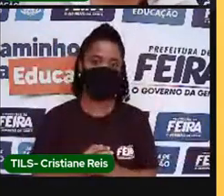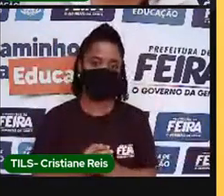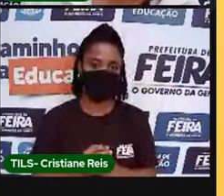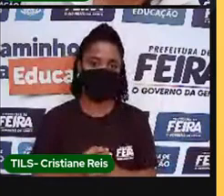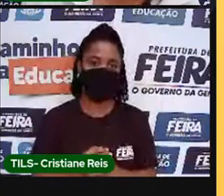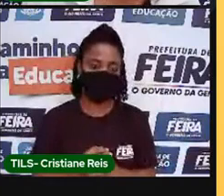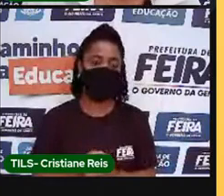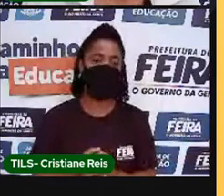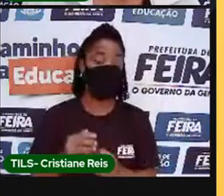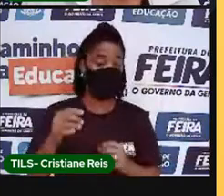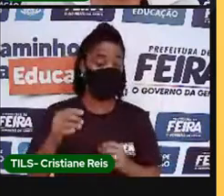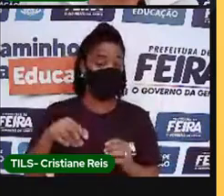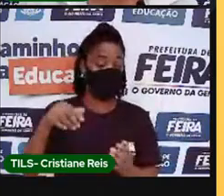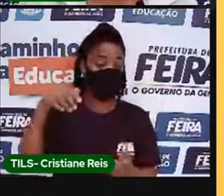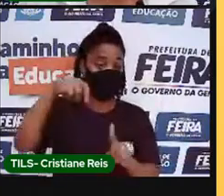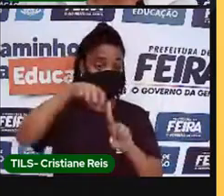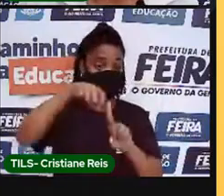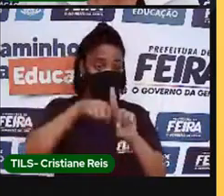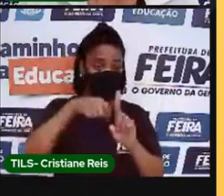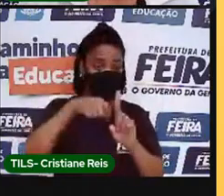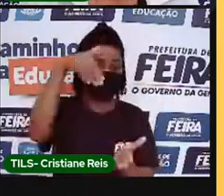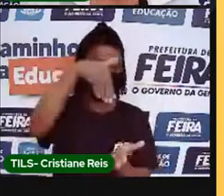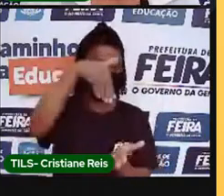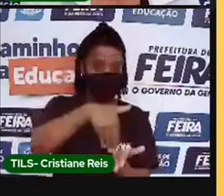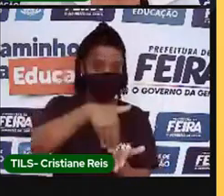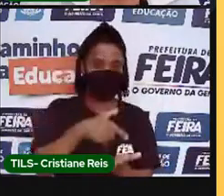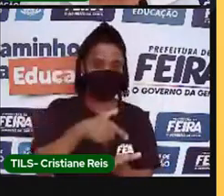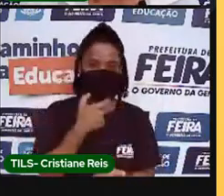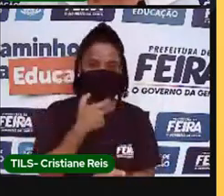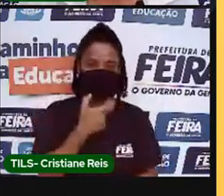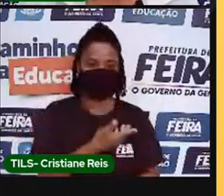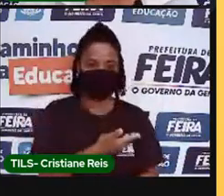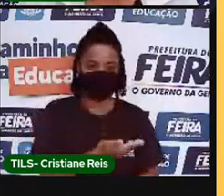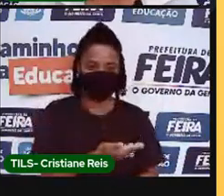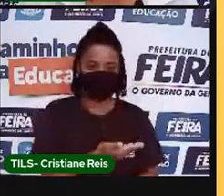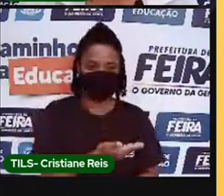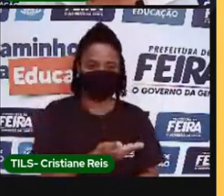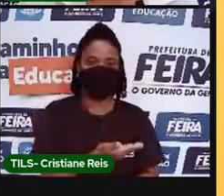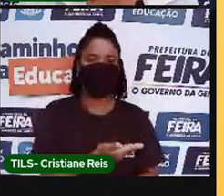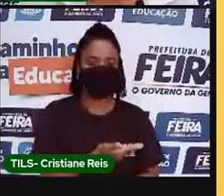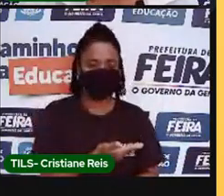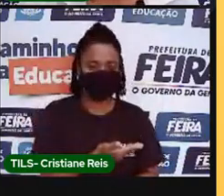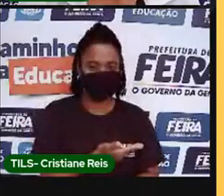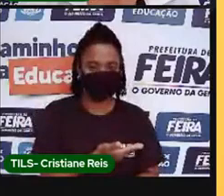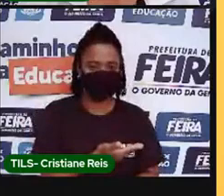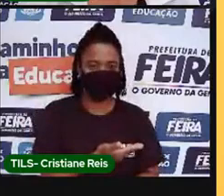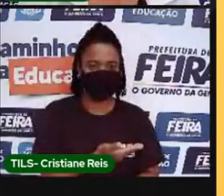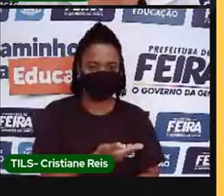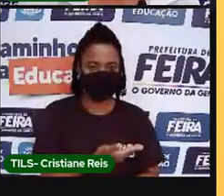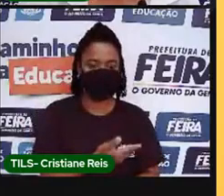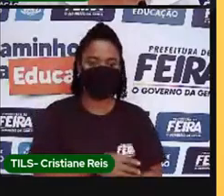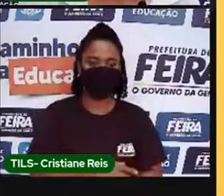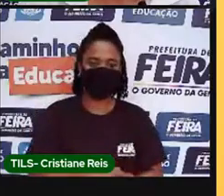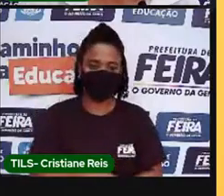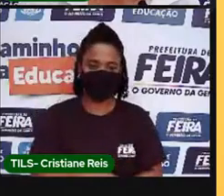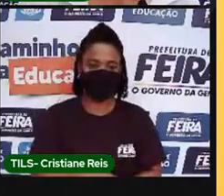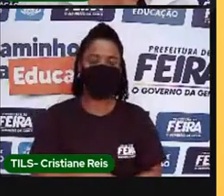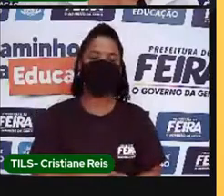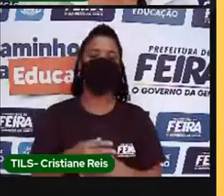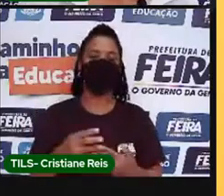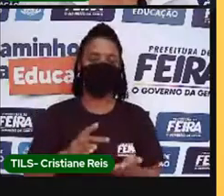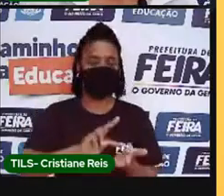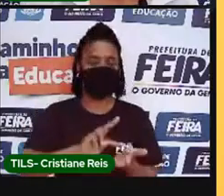no último mês do ano, December, 25th of December, como aqui no Brasil,